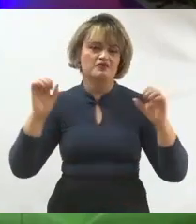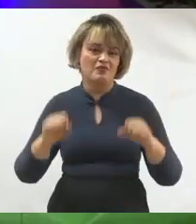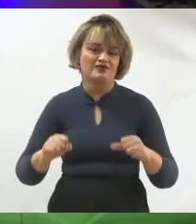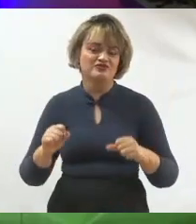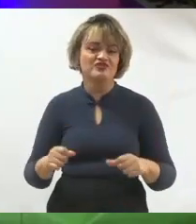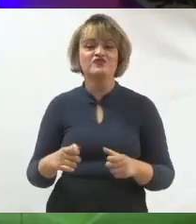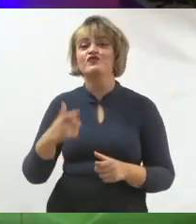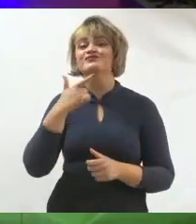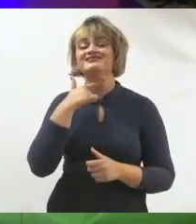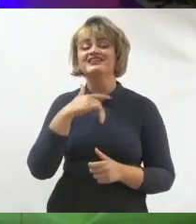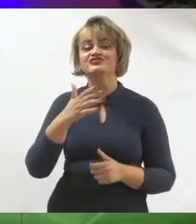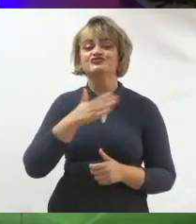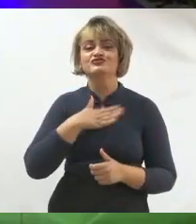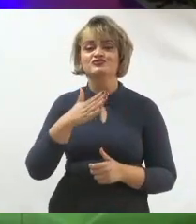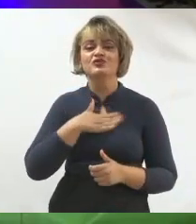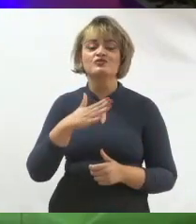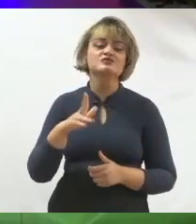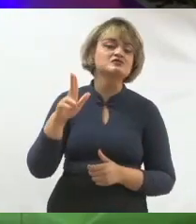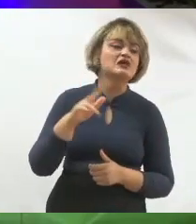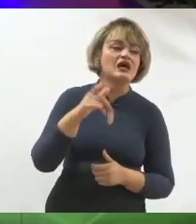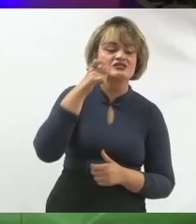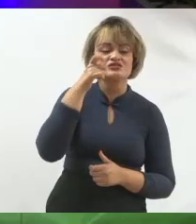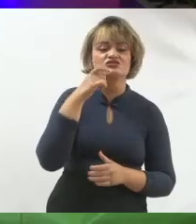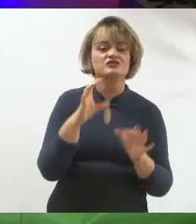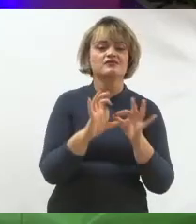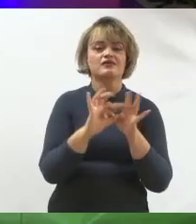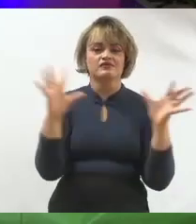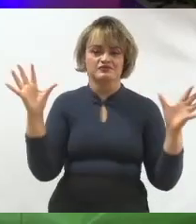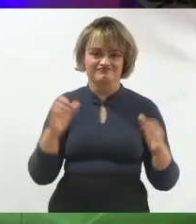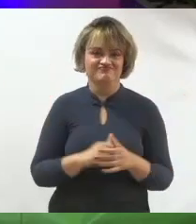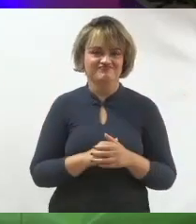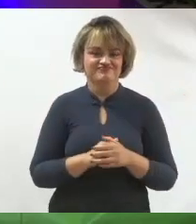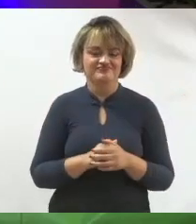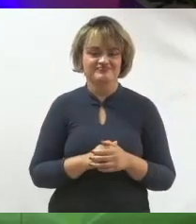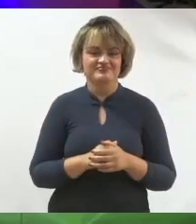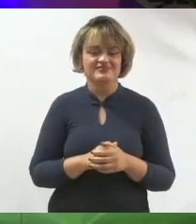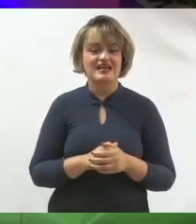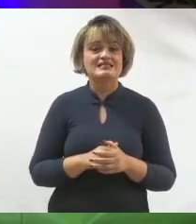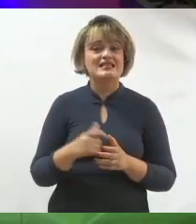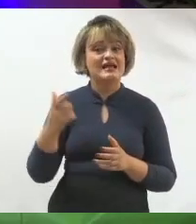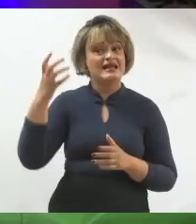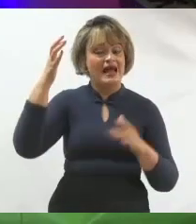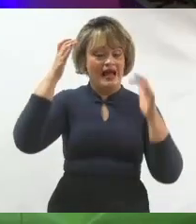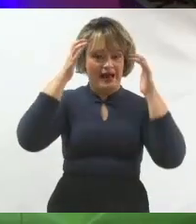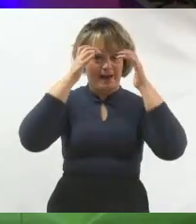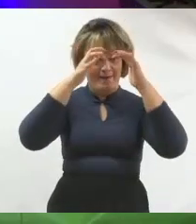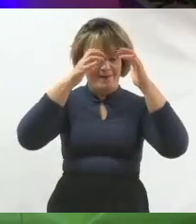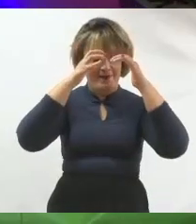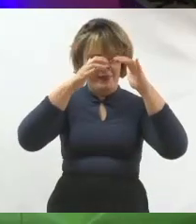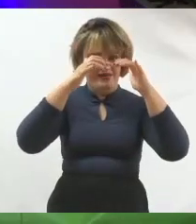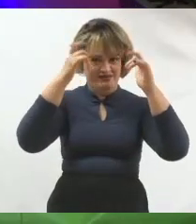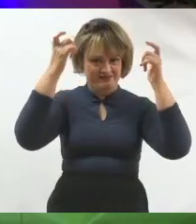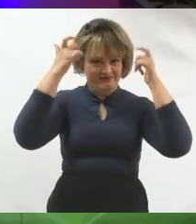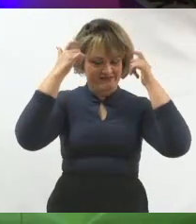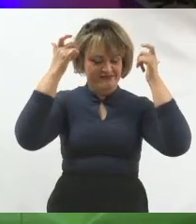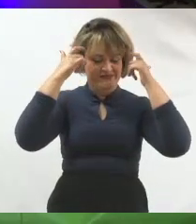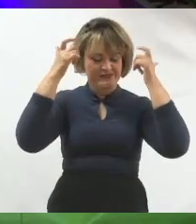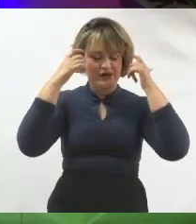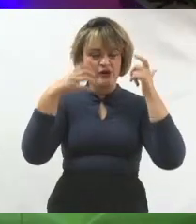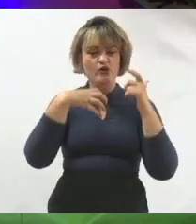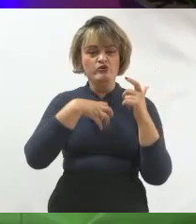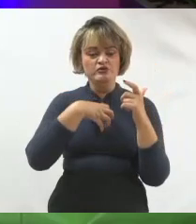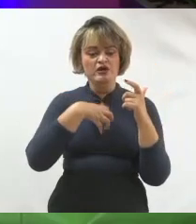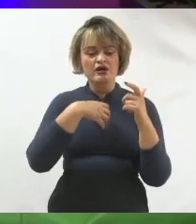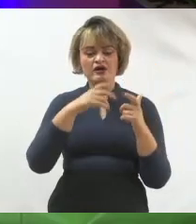dono do nosso próprio consumo de conteúdo. E isso mudou na cabeça das pessoas a forma como